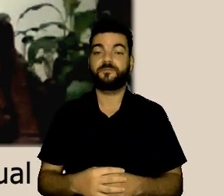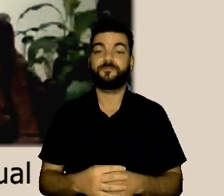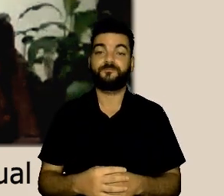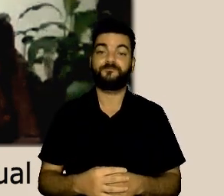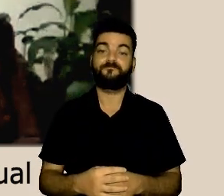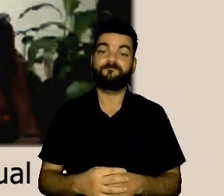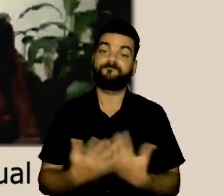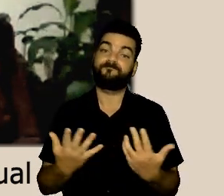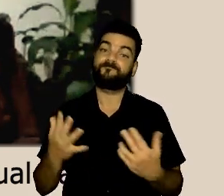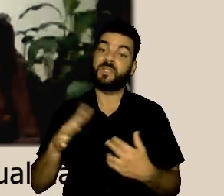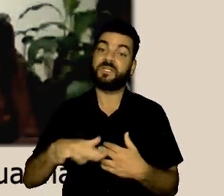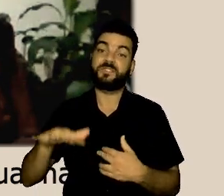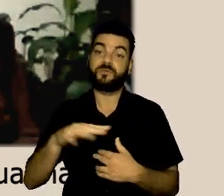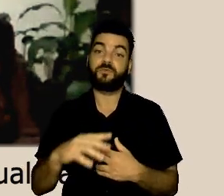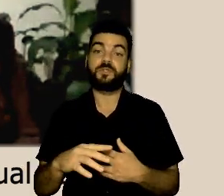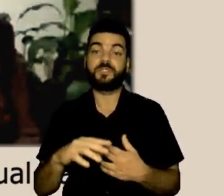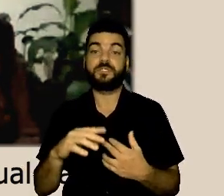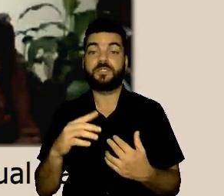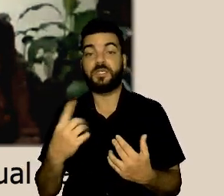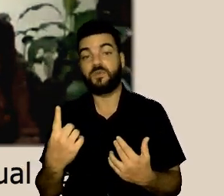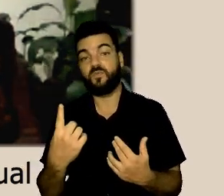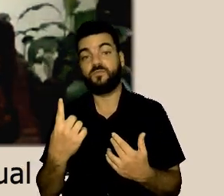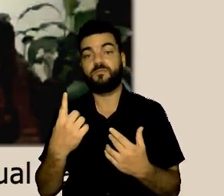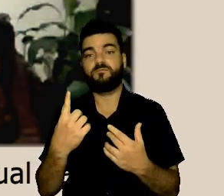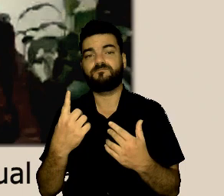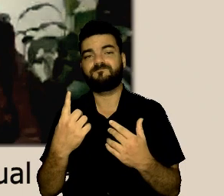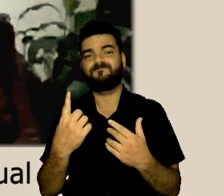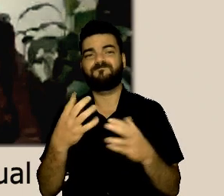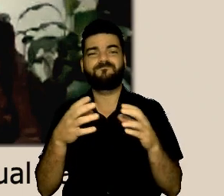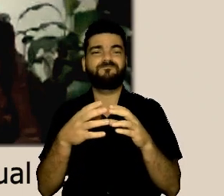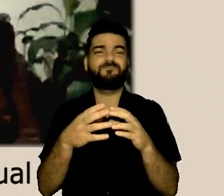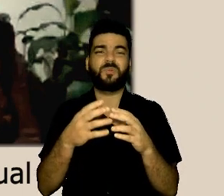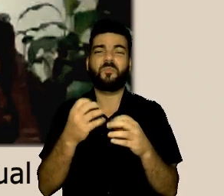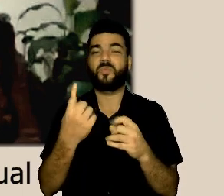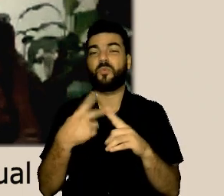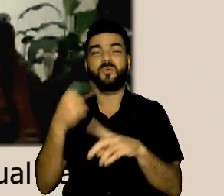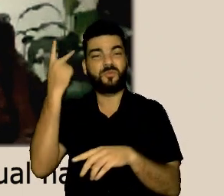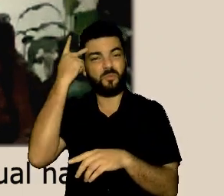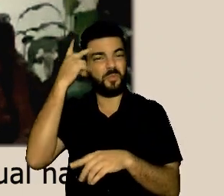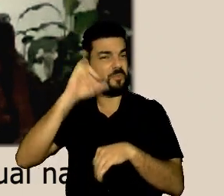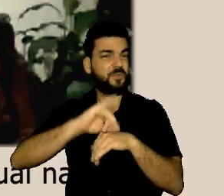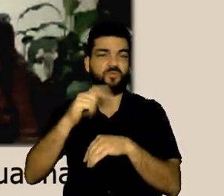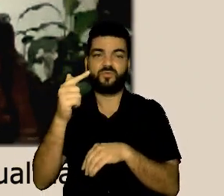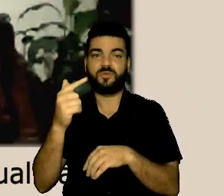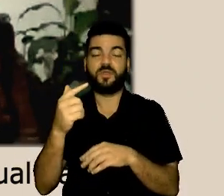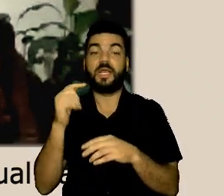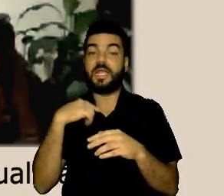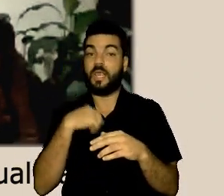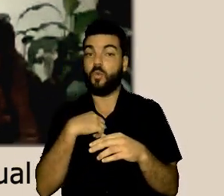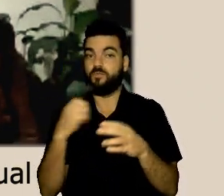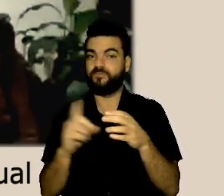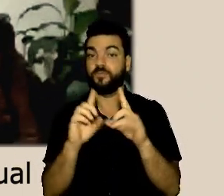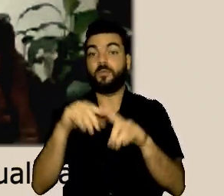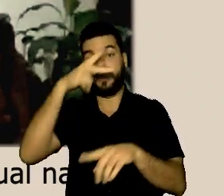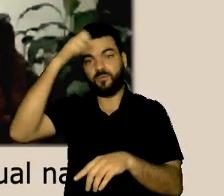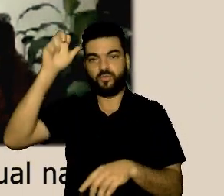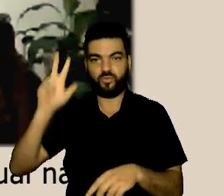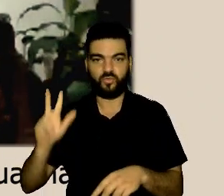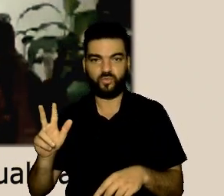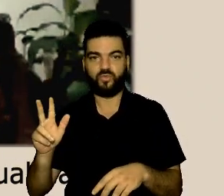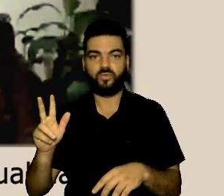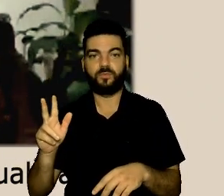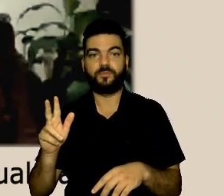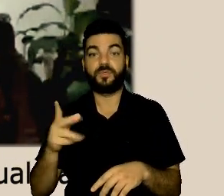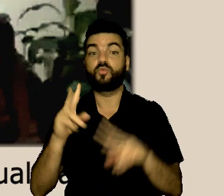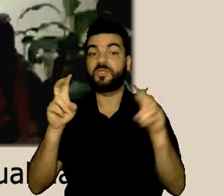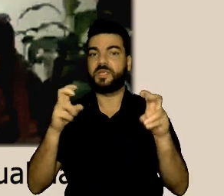sexual e moral aqui na PR3 infelizmente na nossa região é a única comissão que já está constituída não temos ainda comissão nem